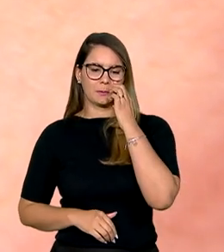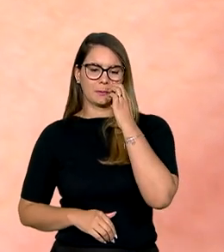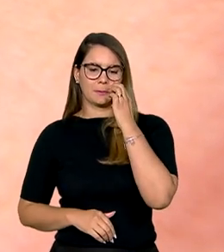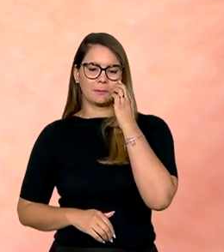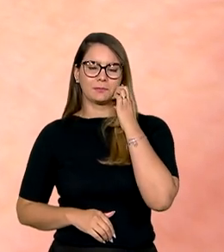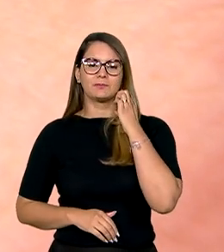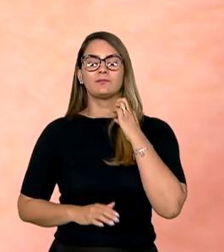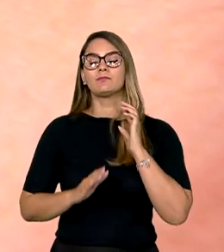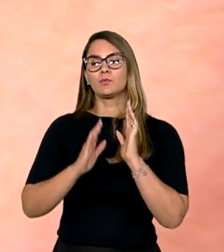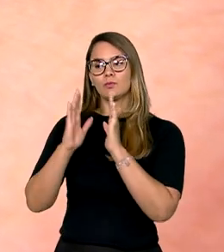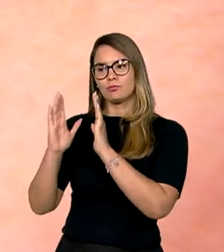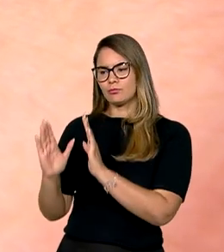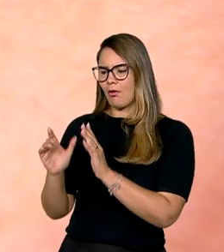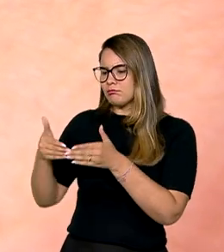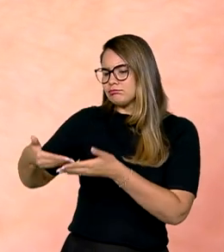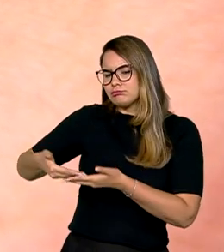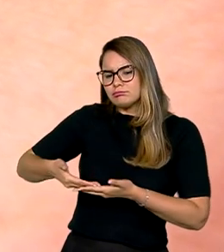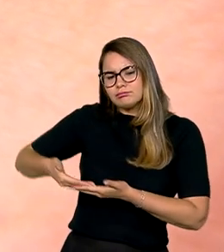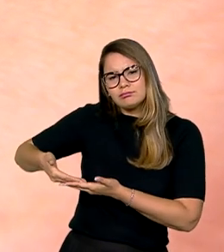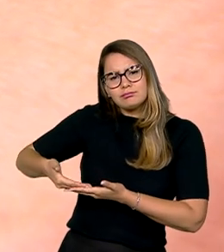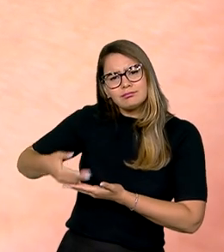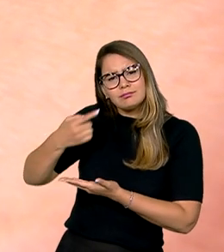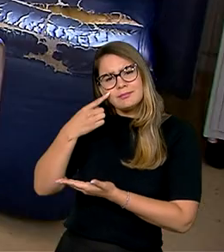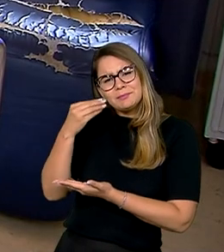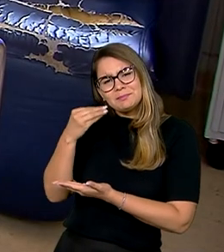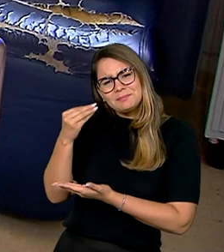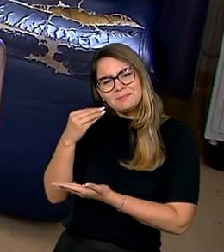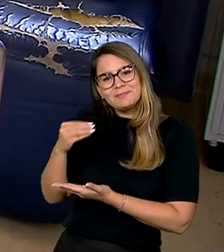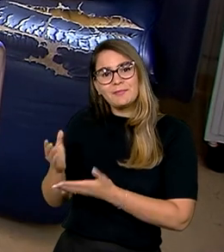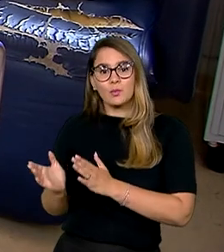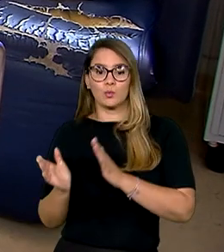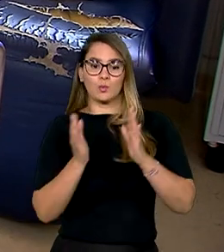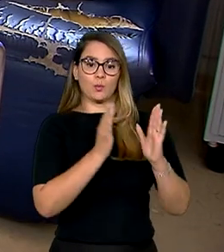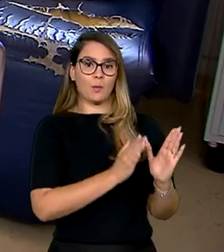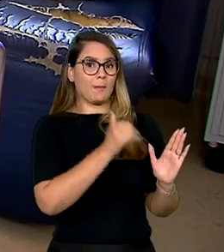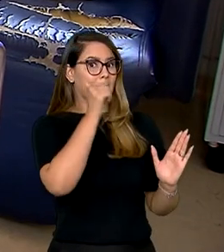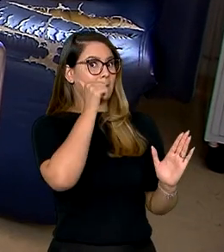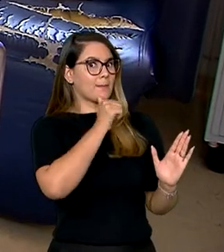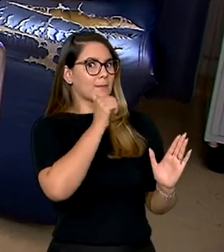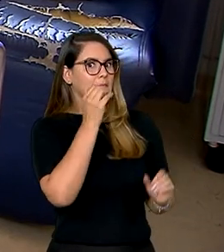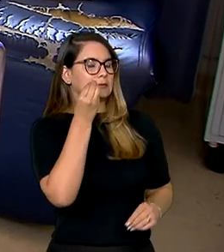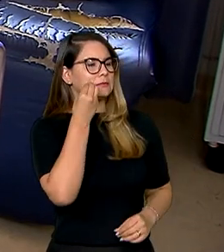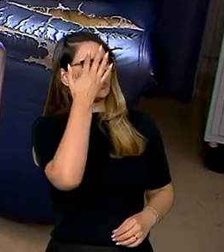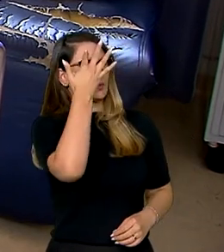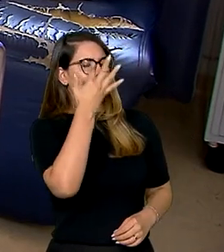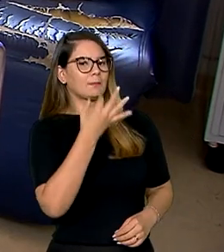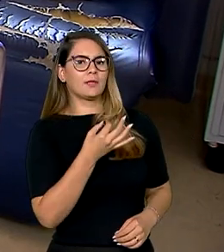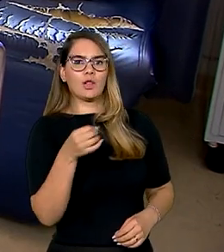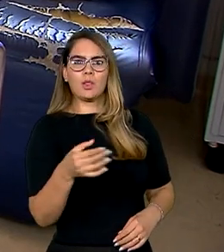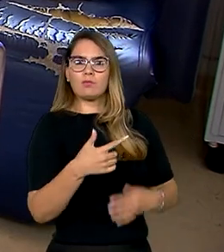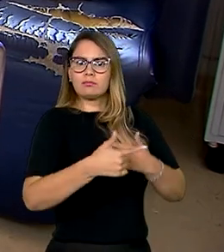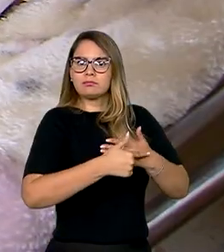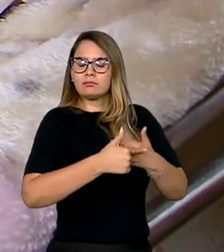De um lado, um serzinho pequeno e vulnerável. De outro, uma mulher tentando entender seu novo